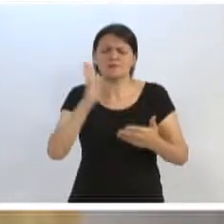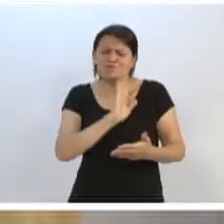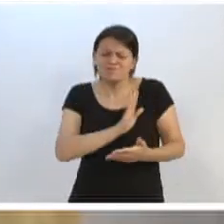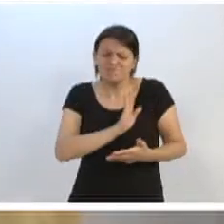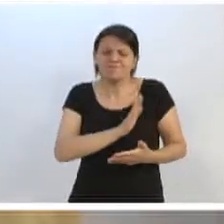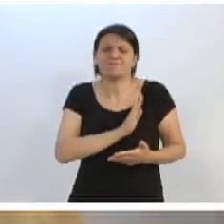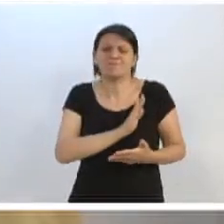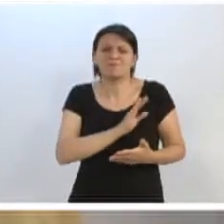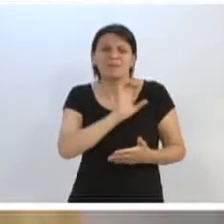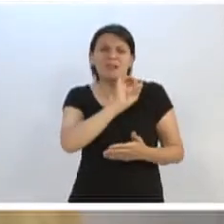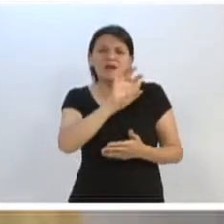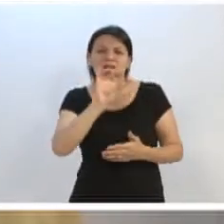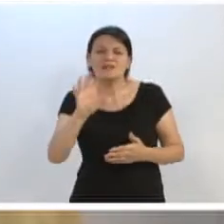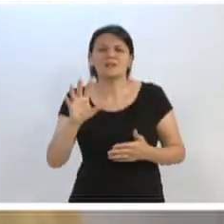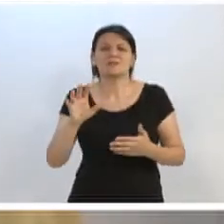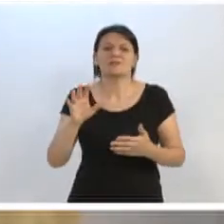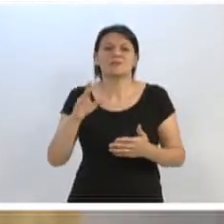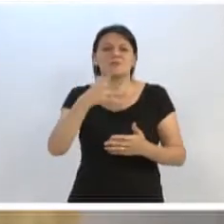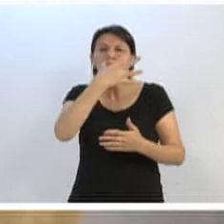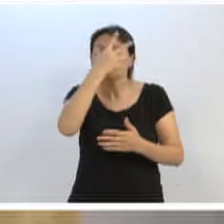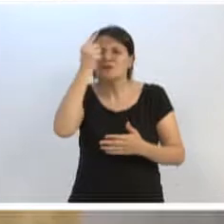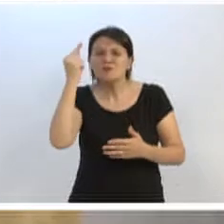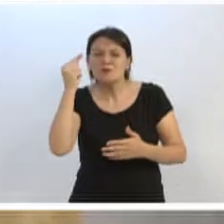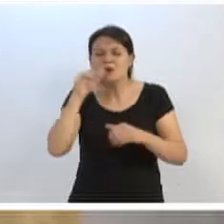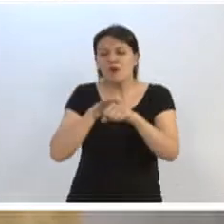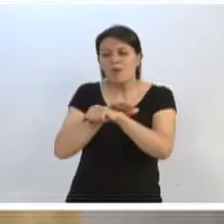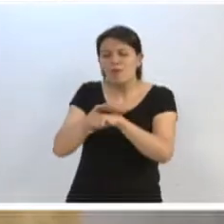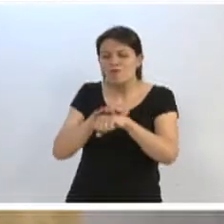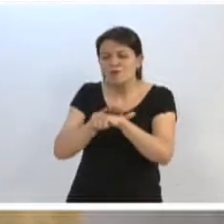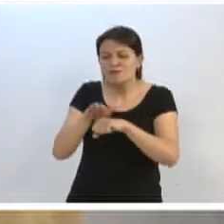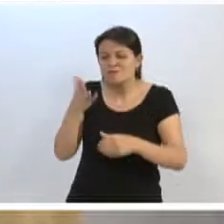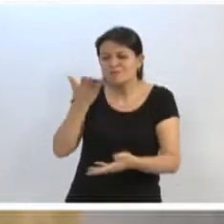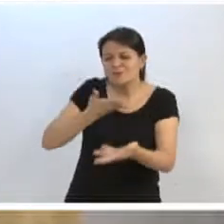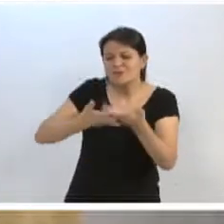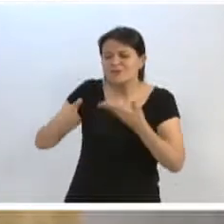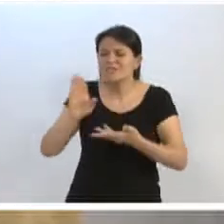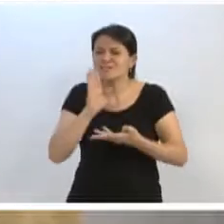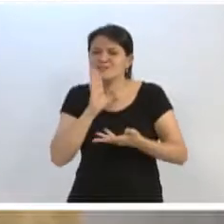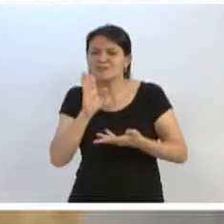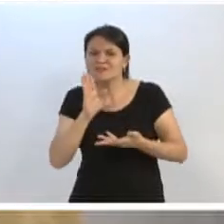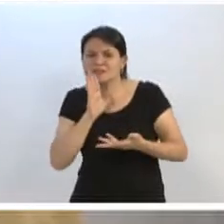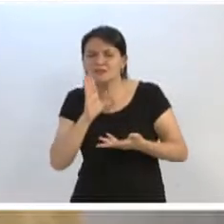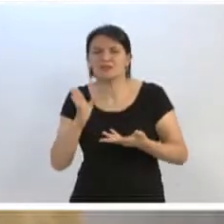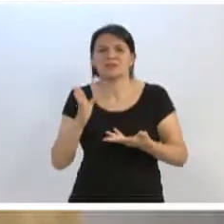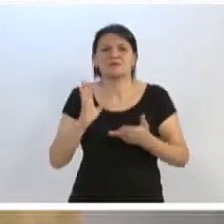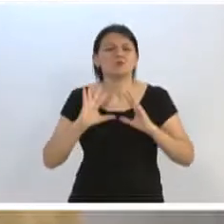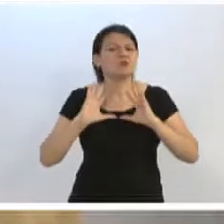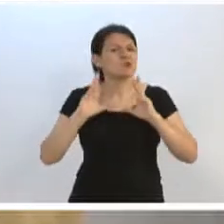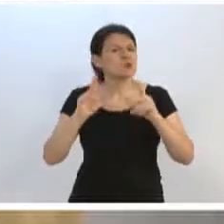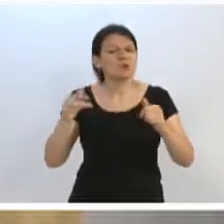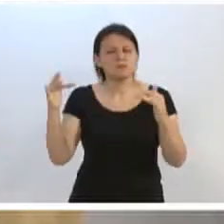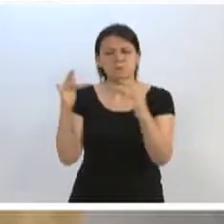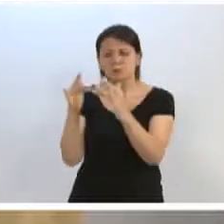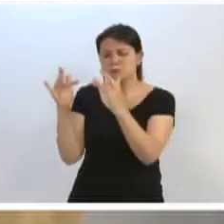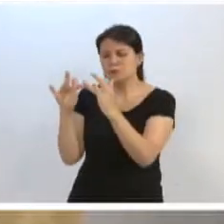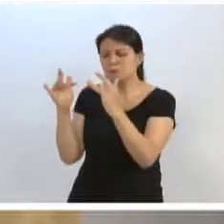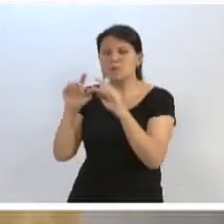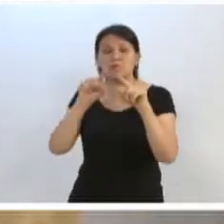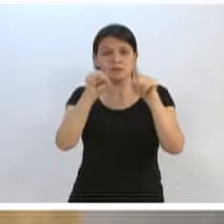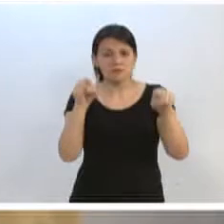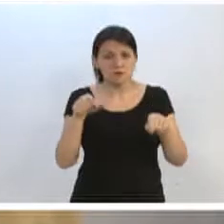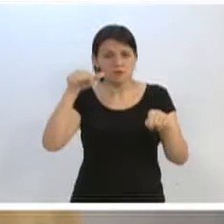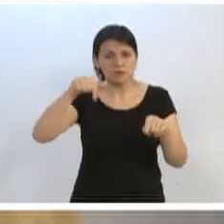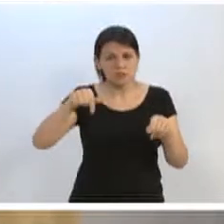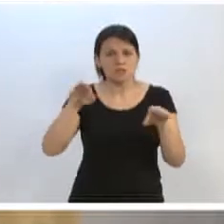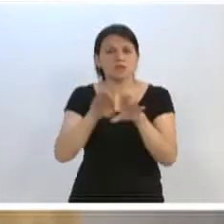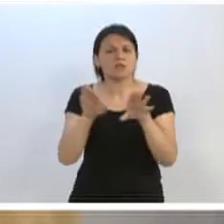coração, a todas as pessoas, todas as pessoas que conversamos, todas as pessoas que conhecemos, todas as pessoas que tivemos contato, e servidores dessa casa,